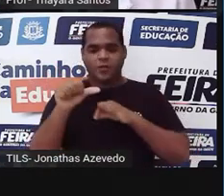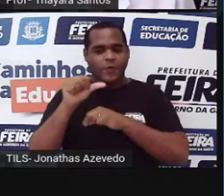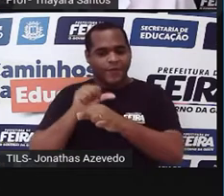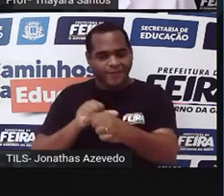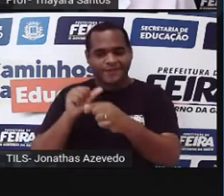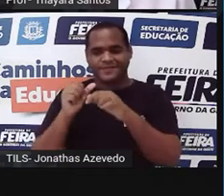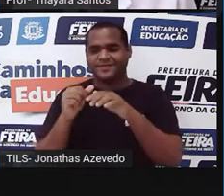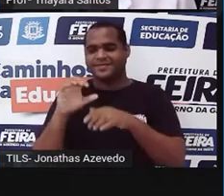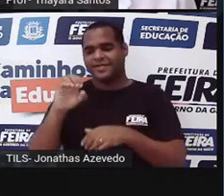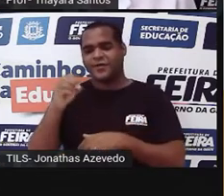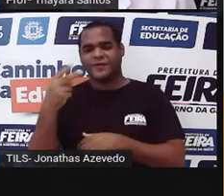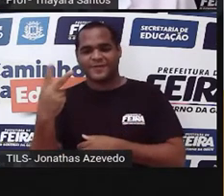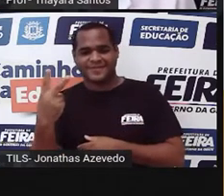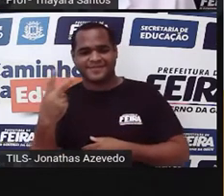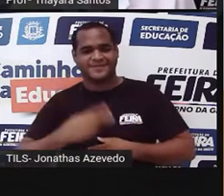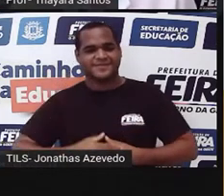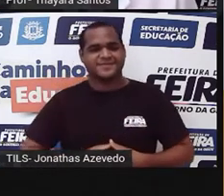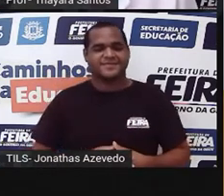gás carbônico.